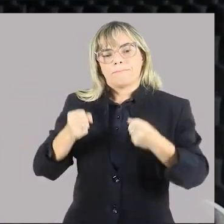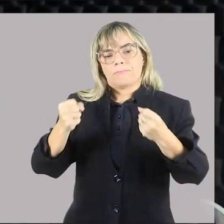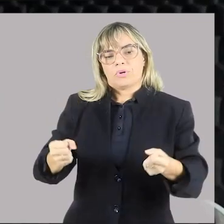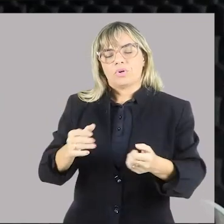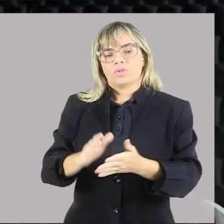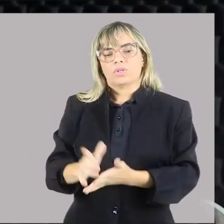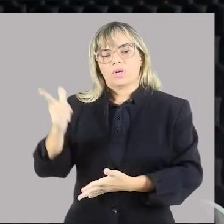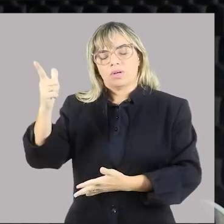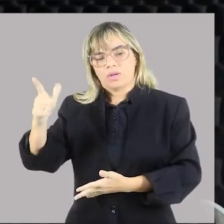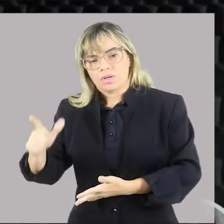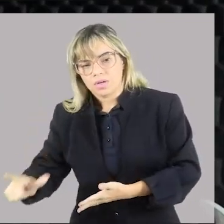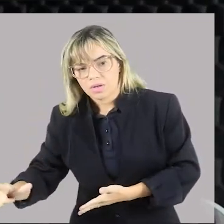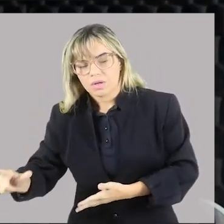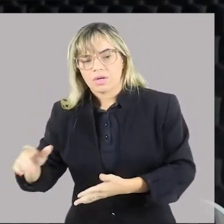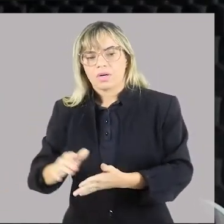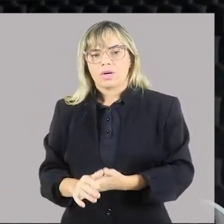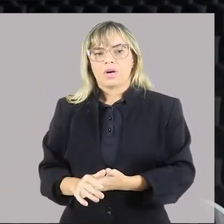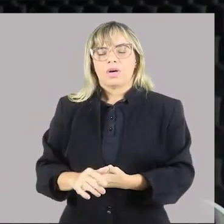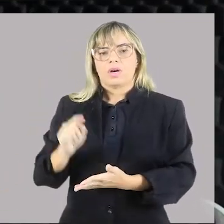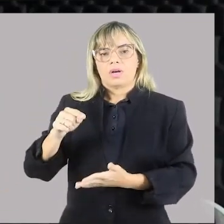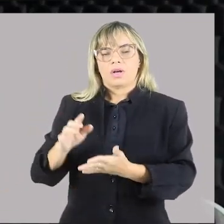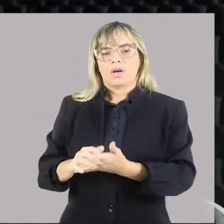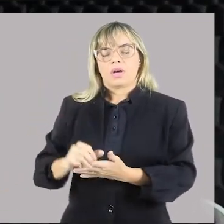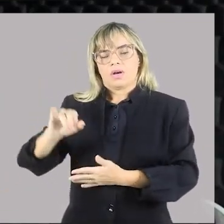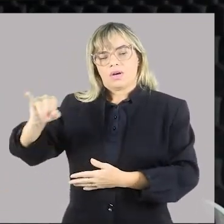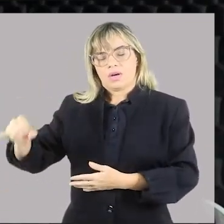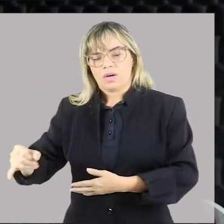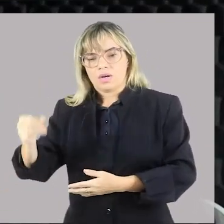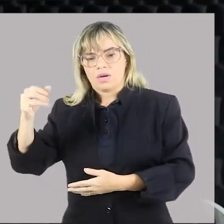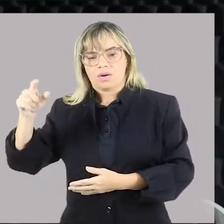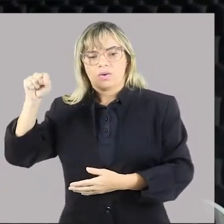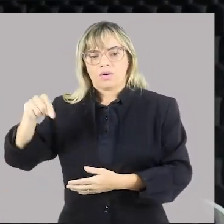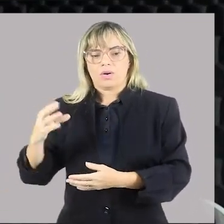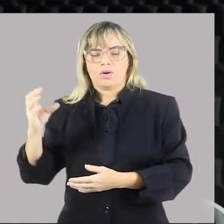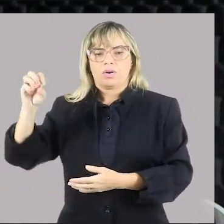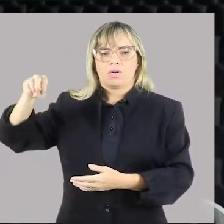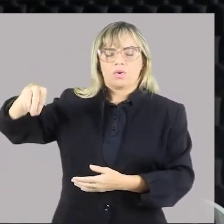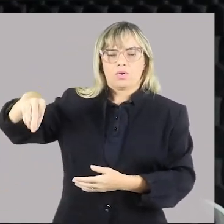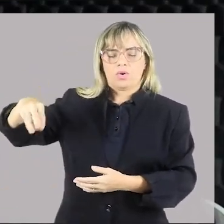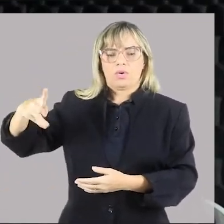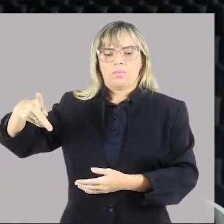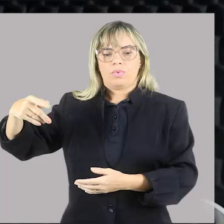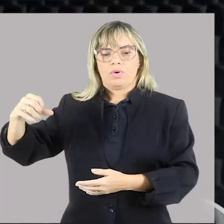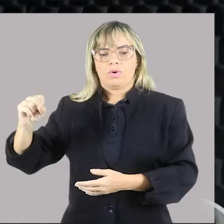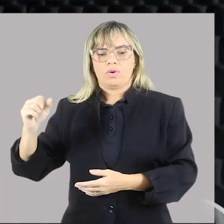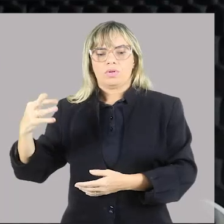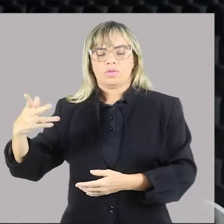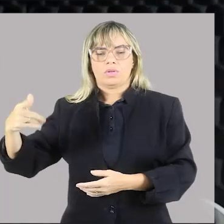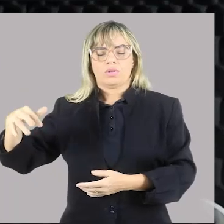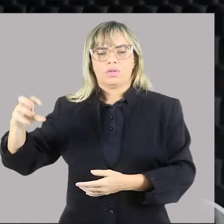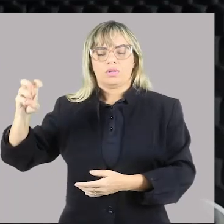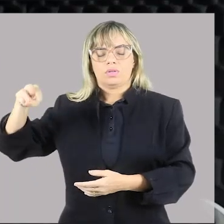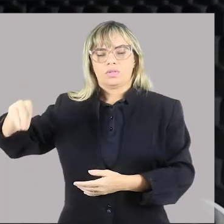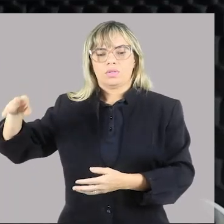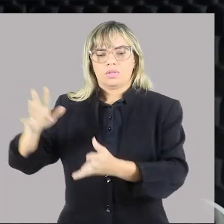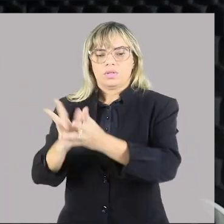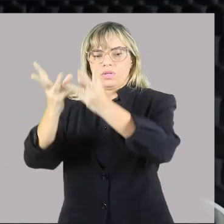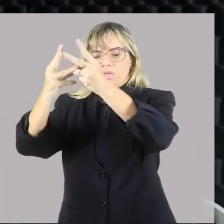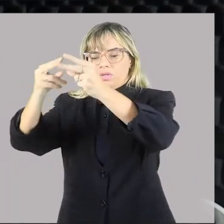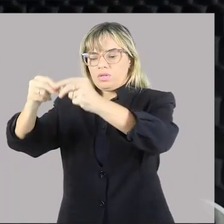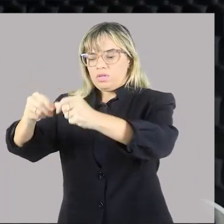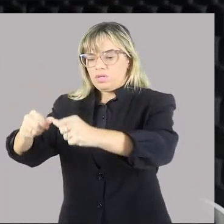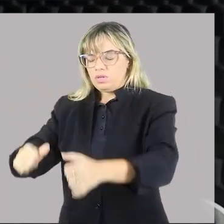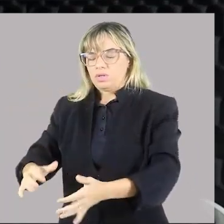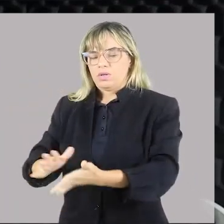num sistema que a gente chama de compostagem que vai acelerar o processo de decomposição daquela matéria